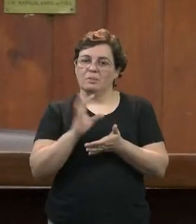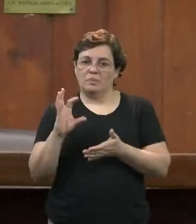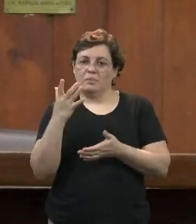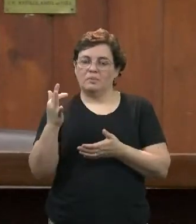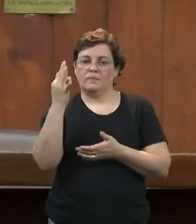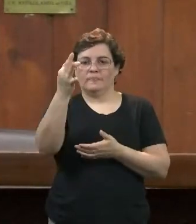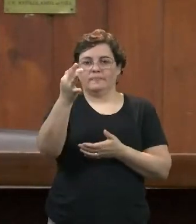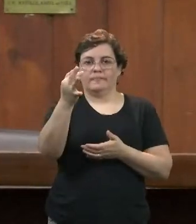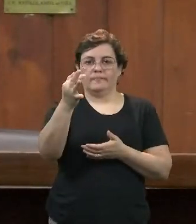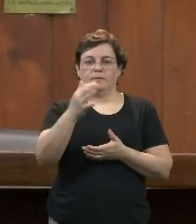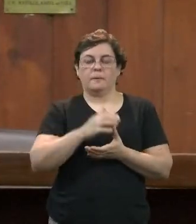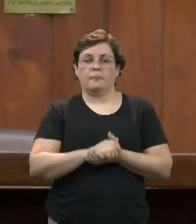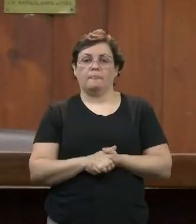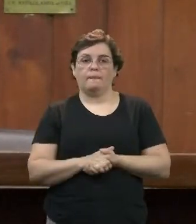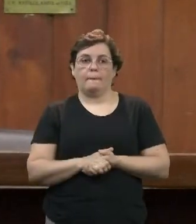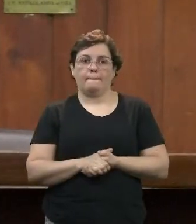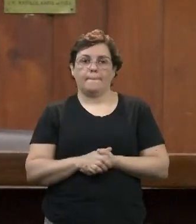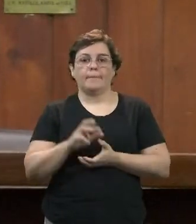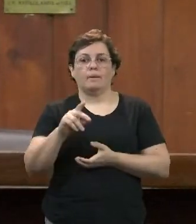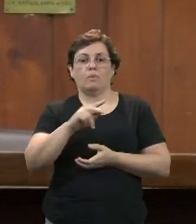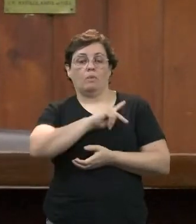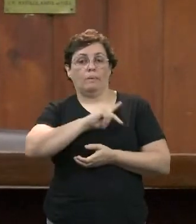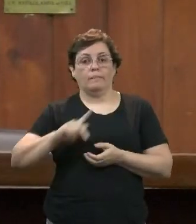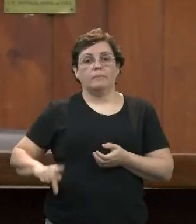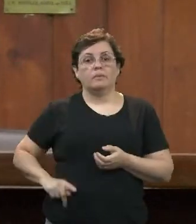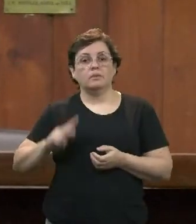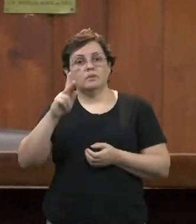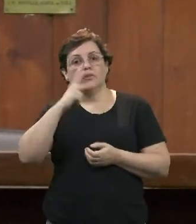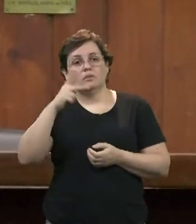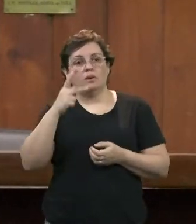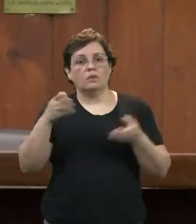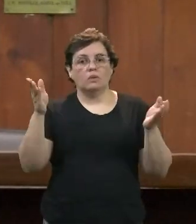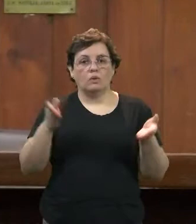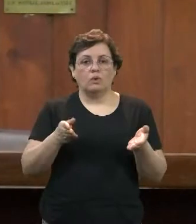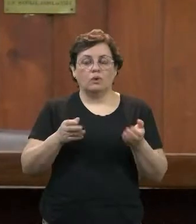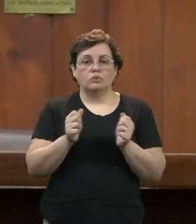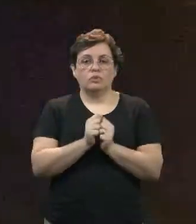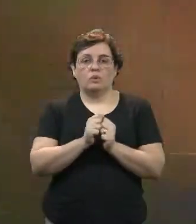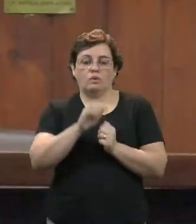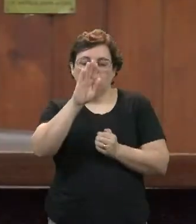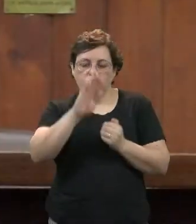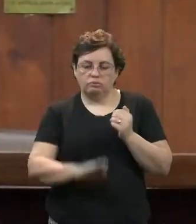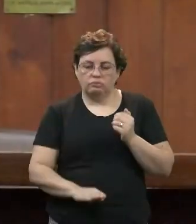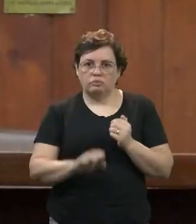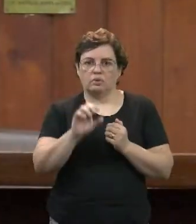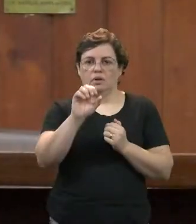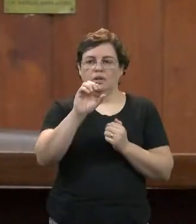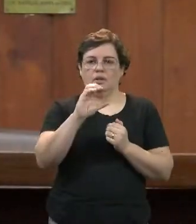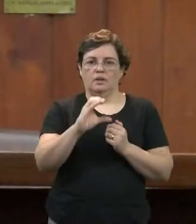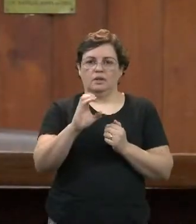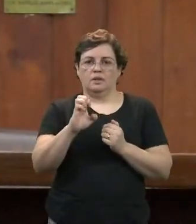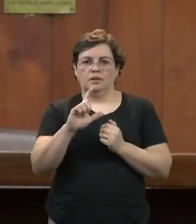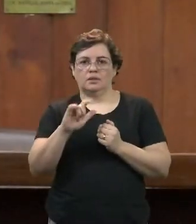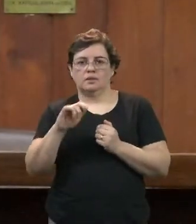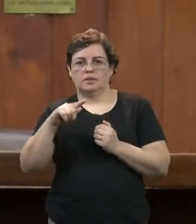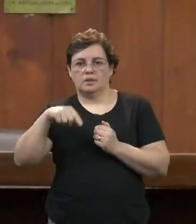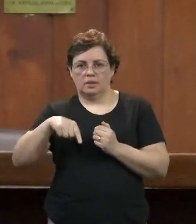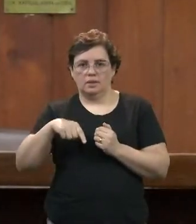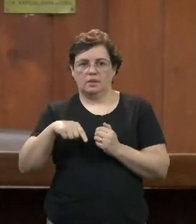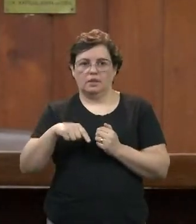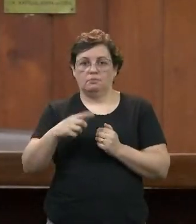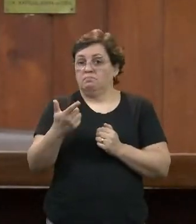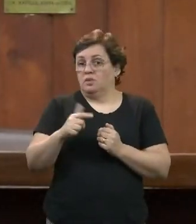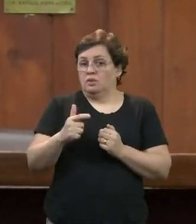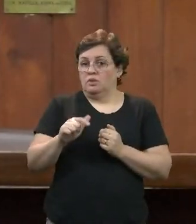E, como presidente disse, hoje, com a queda da Selic que houve nos últimos anos, não haveria prejuízo